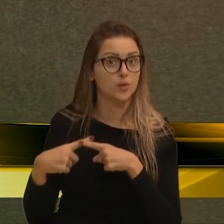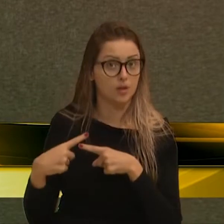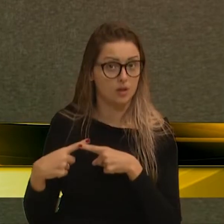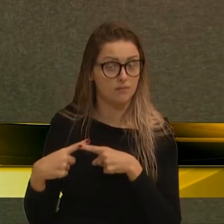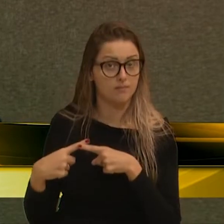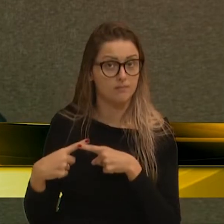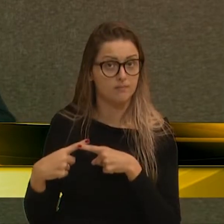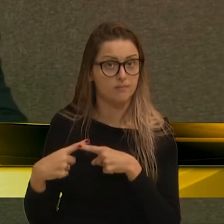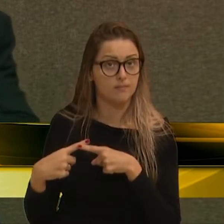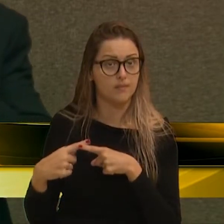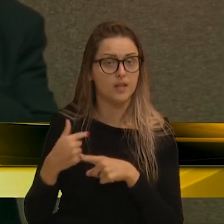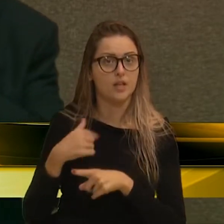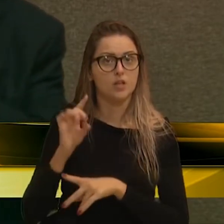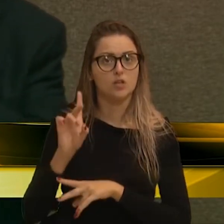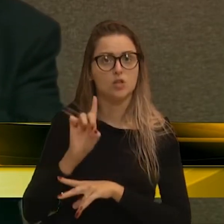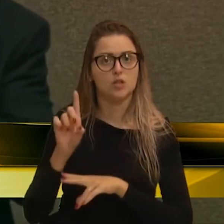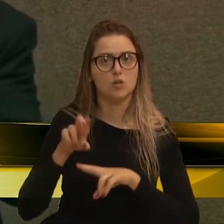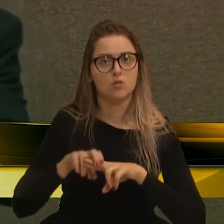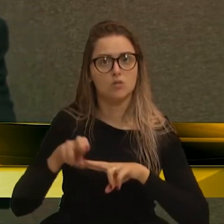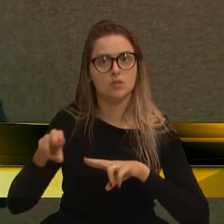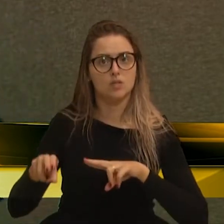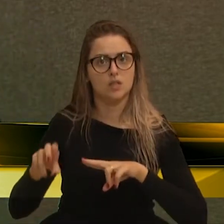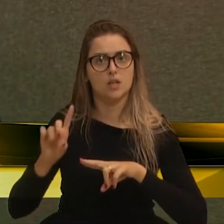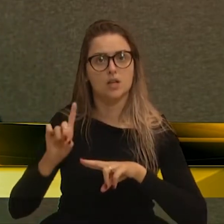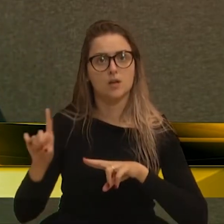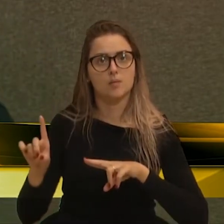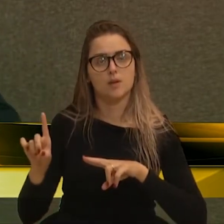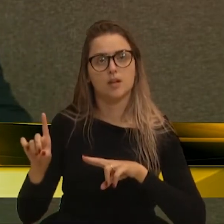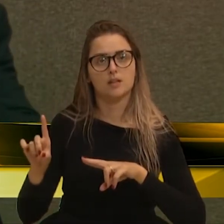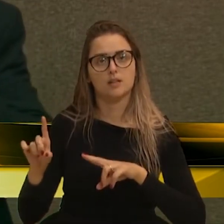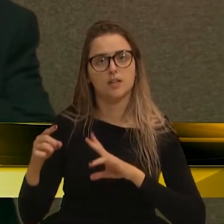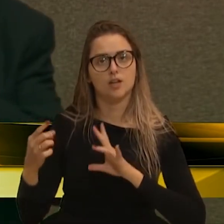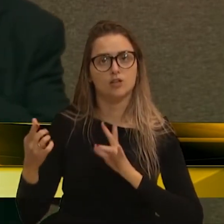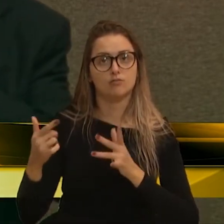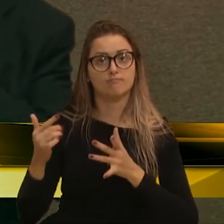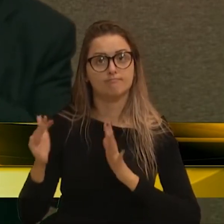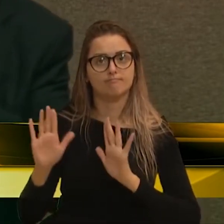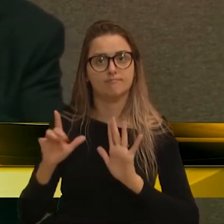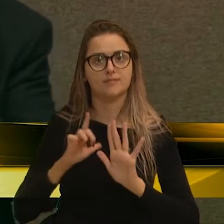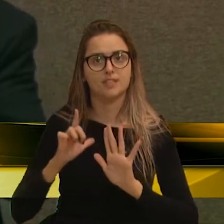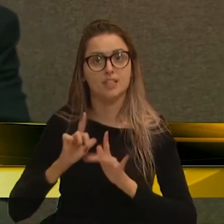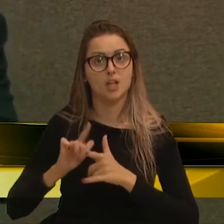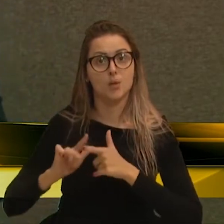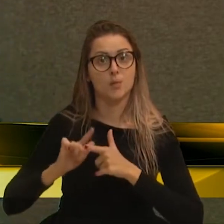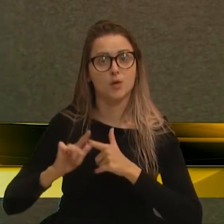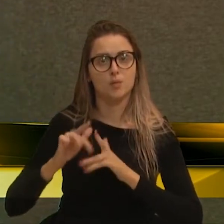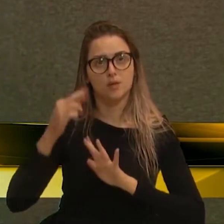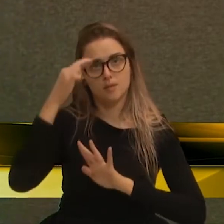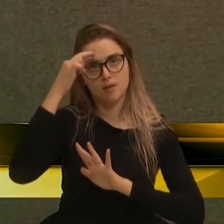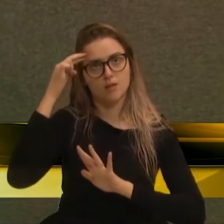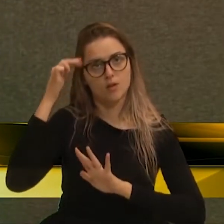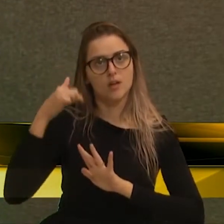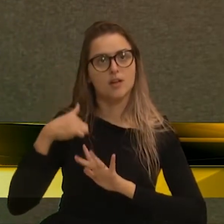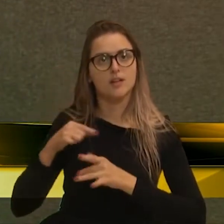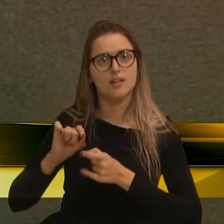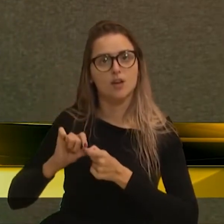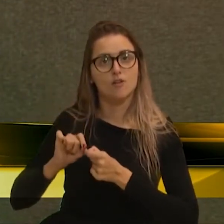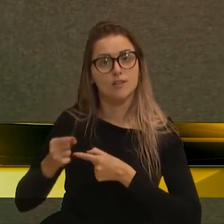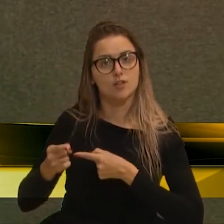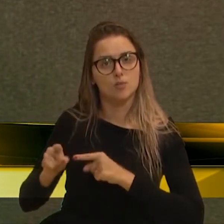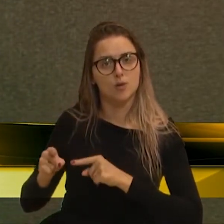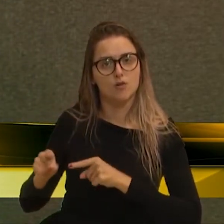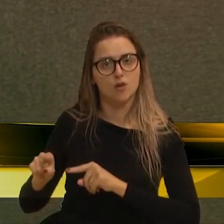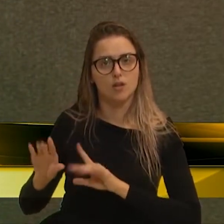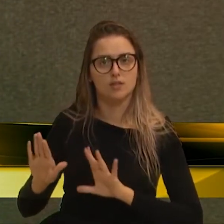porque eu só não sentei ali para não constrangir o vereador Rafael Bueno, porque daqui a pouco ele iria entender que eu estava fazendo, tipo, uma provocação.